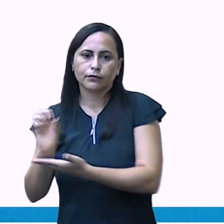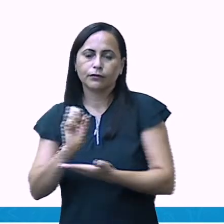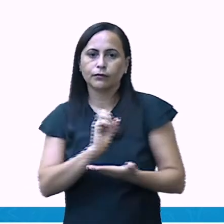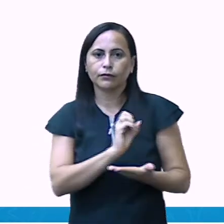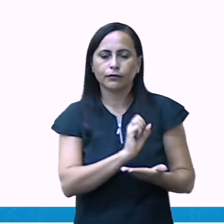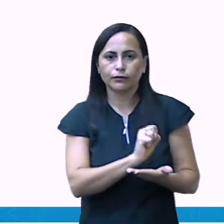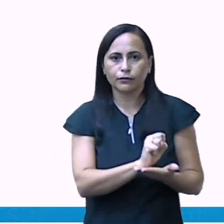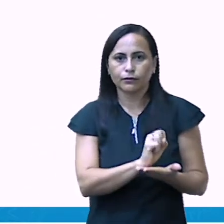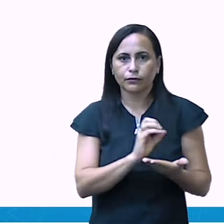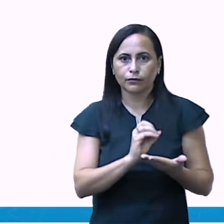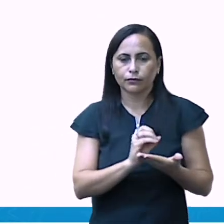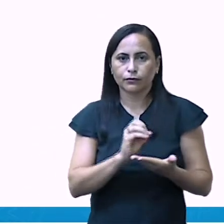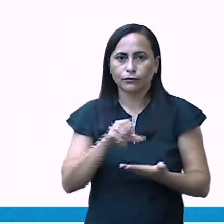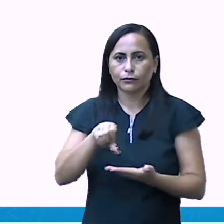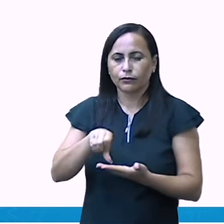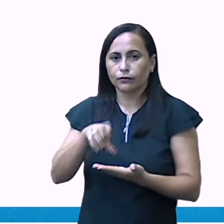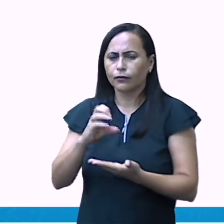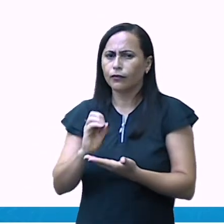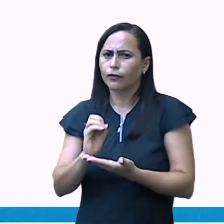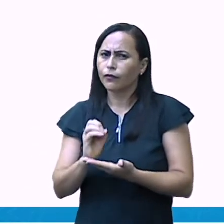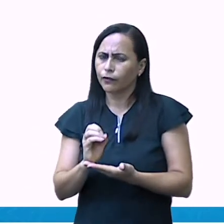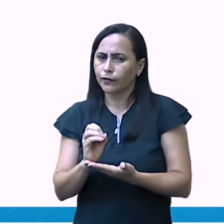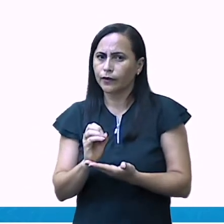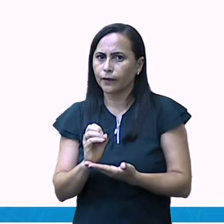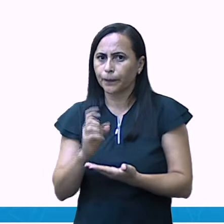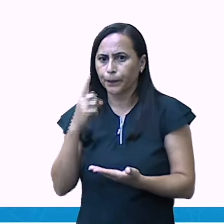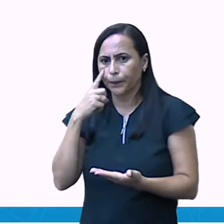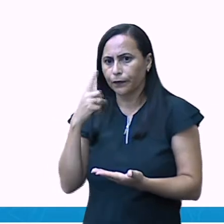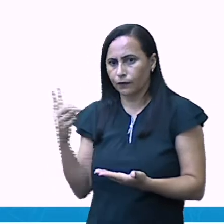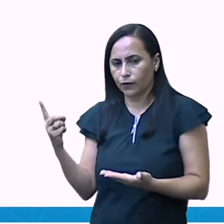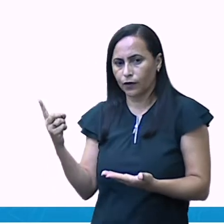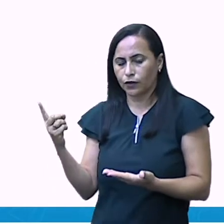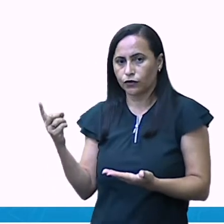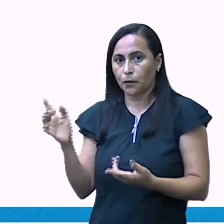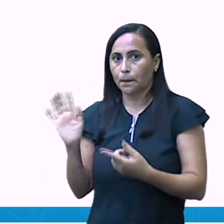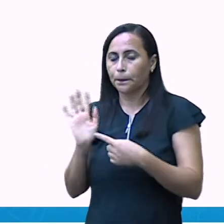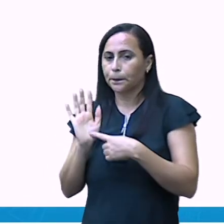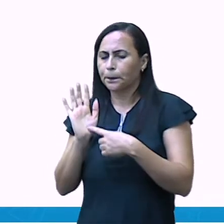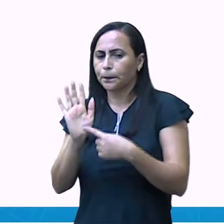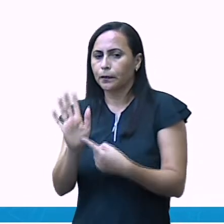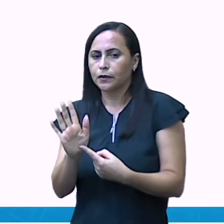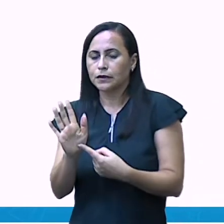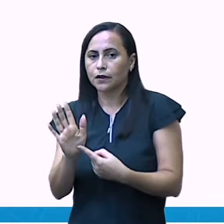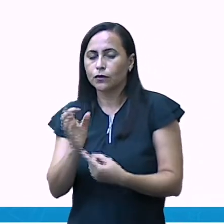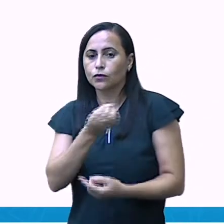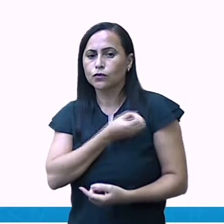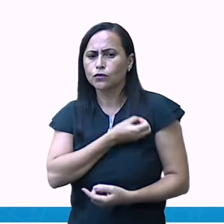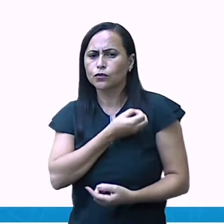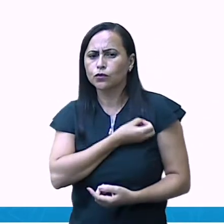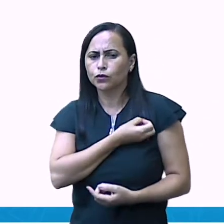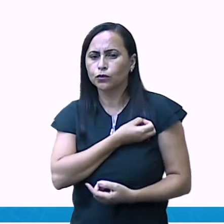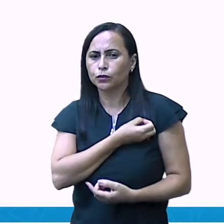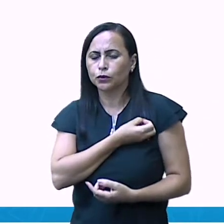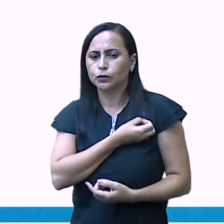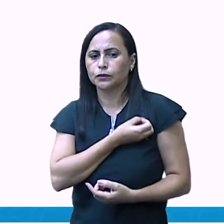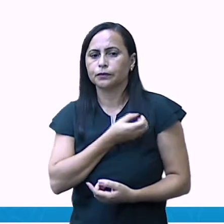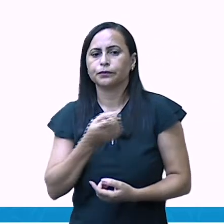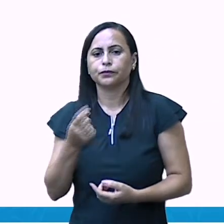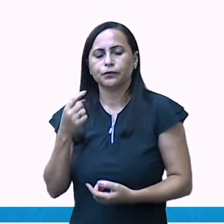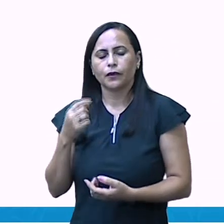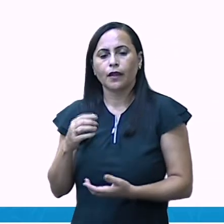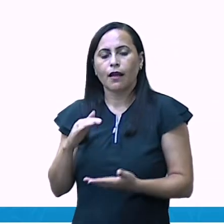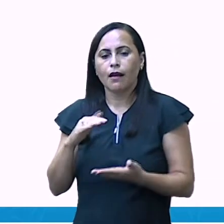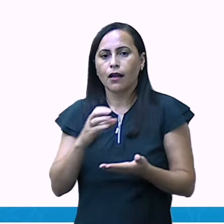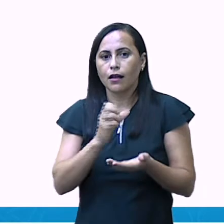oitenta e noventa. Então, aqui, eu trouxe para vocês os números inteiros. Do dez até o